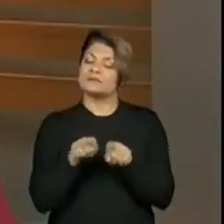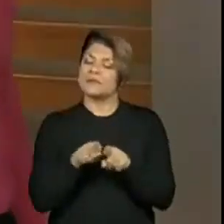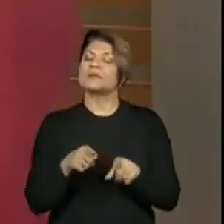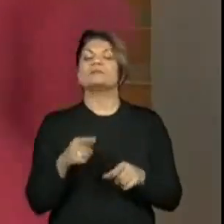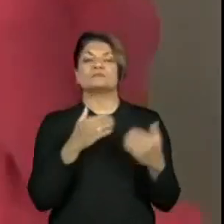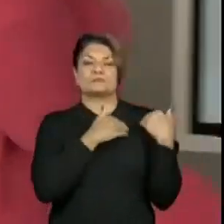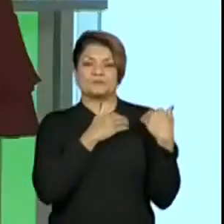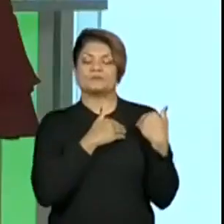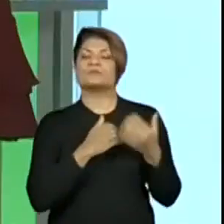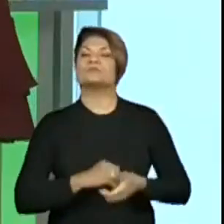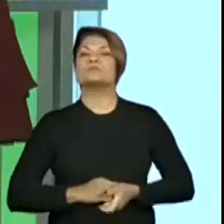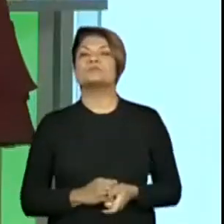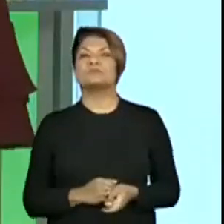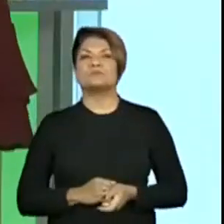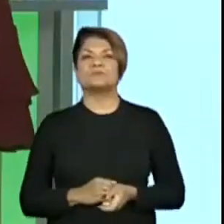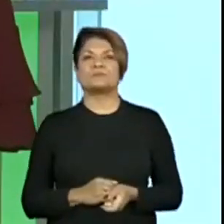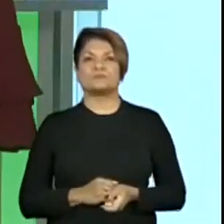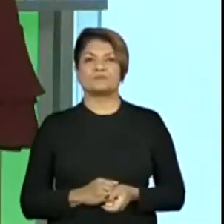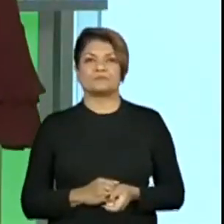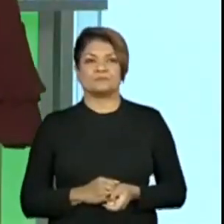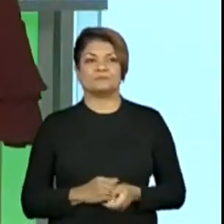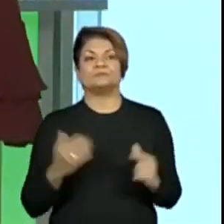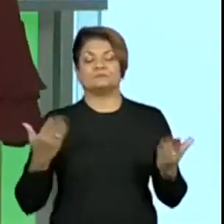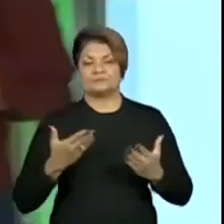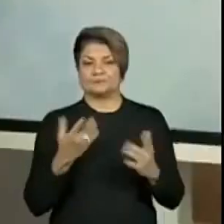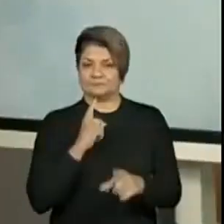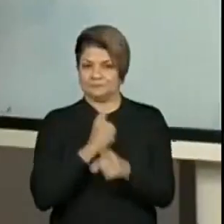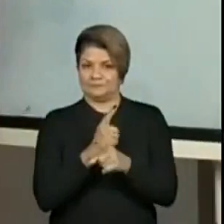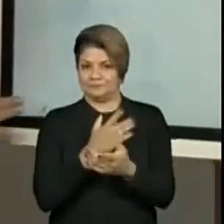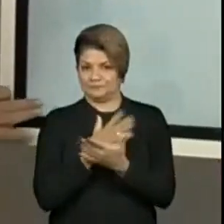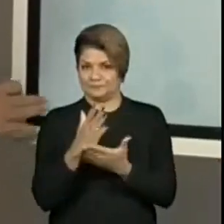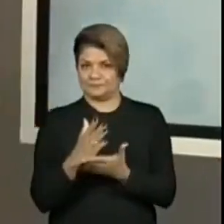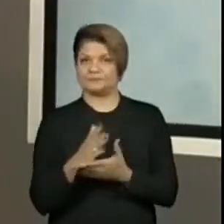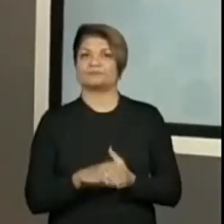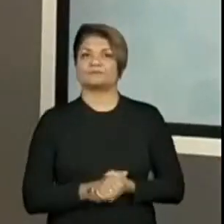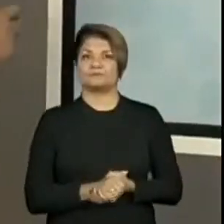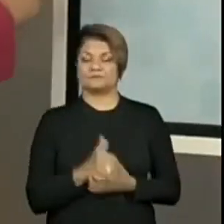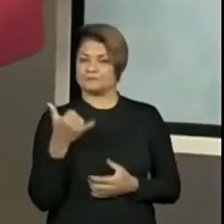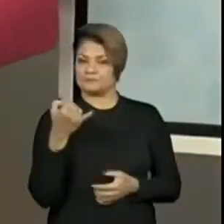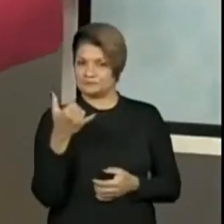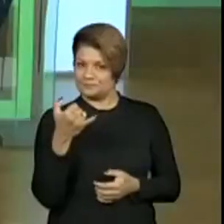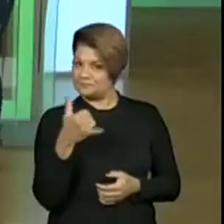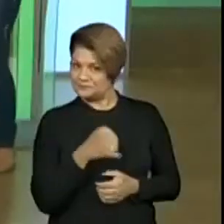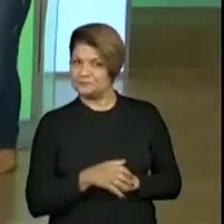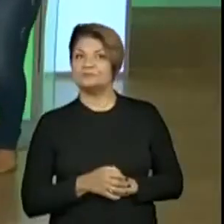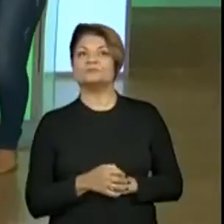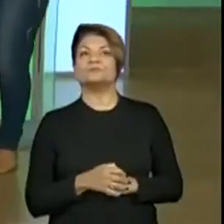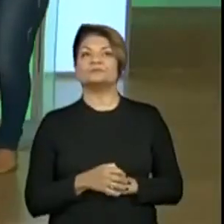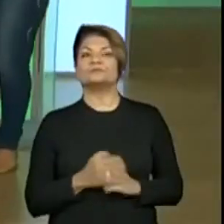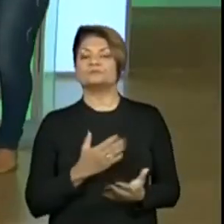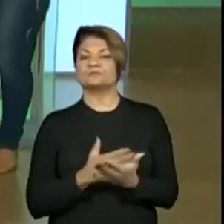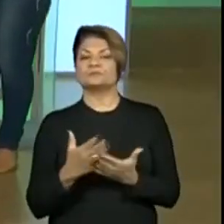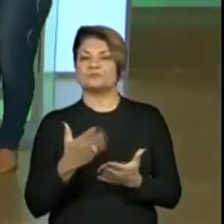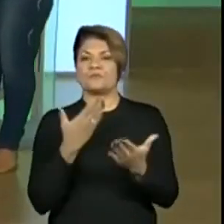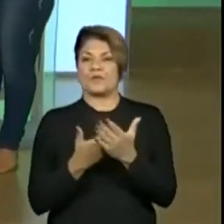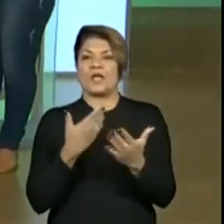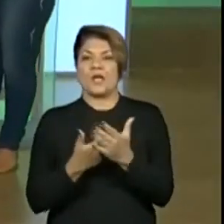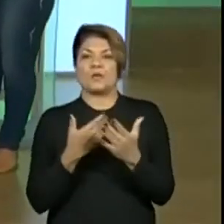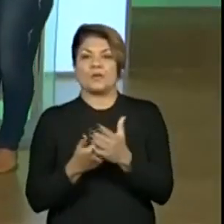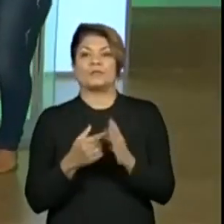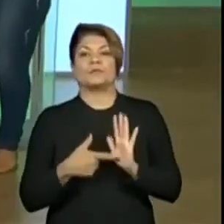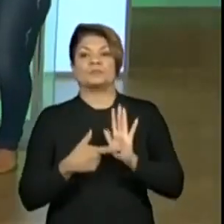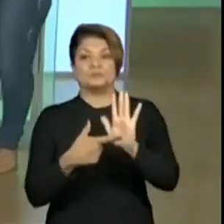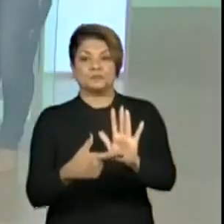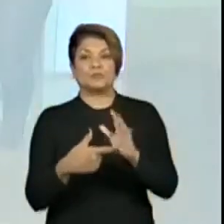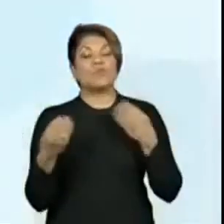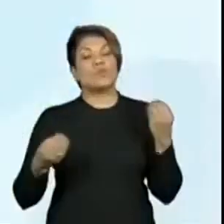Vamos lá, vamos já começar a descobrir. Deixa eu pegar minha caneta aqui. Começar a ir para o momento de aula para revelar tudo que a